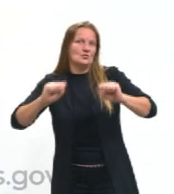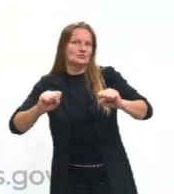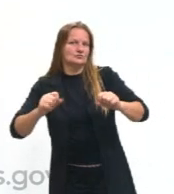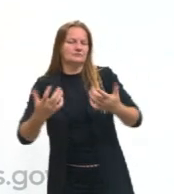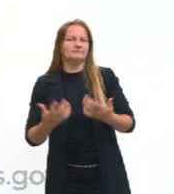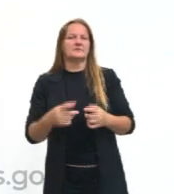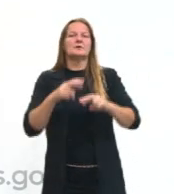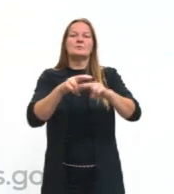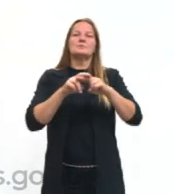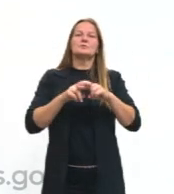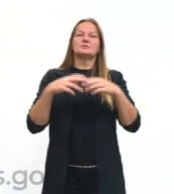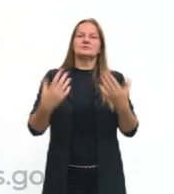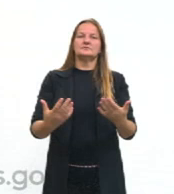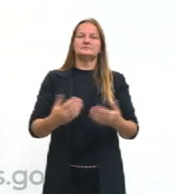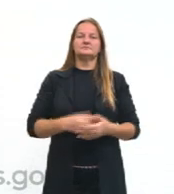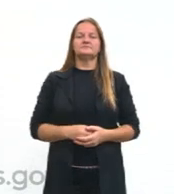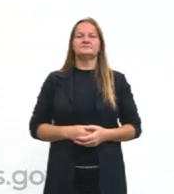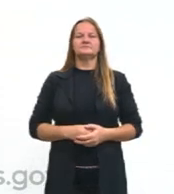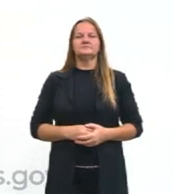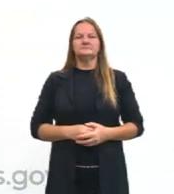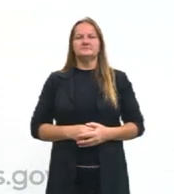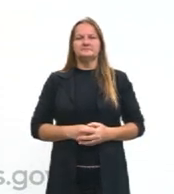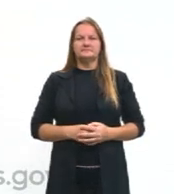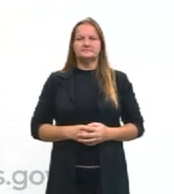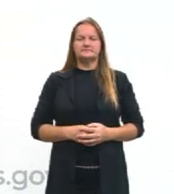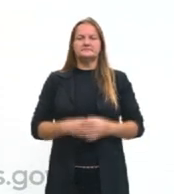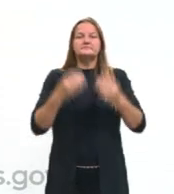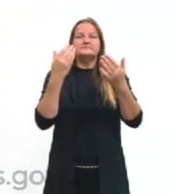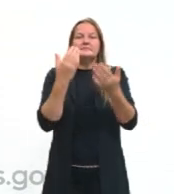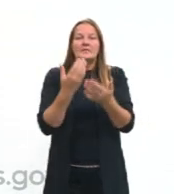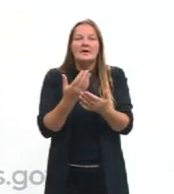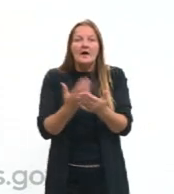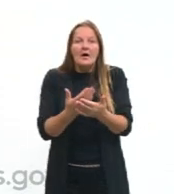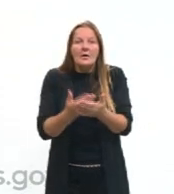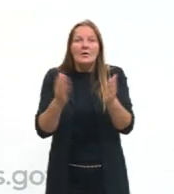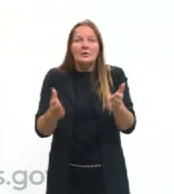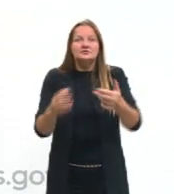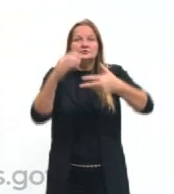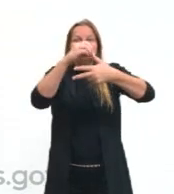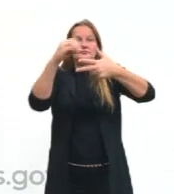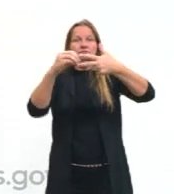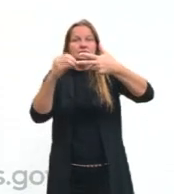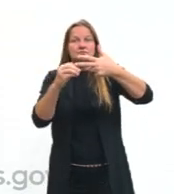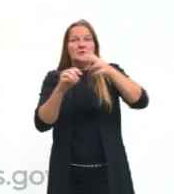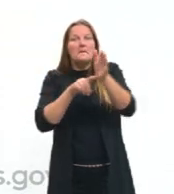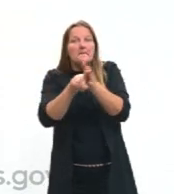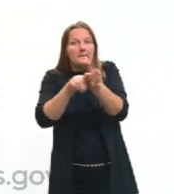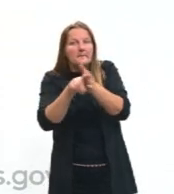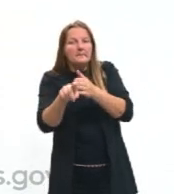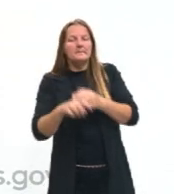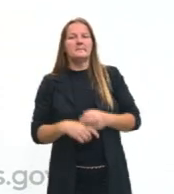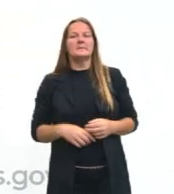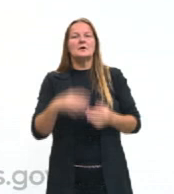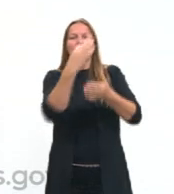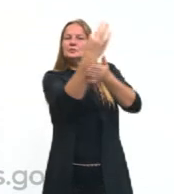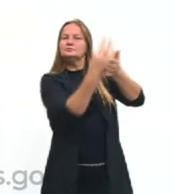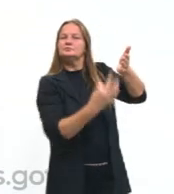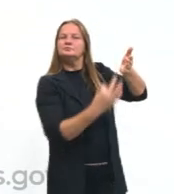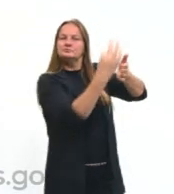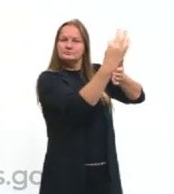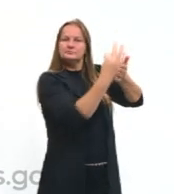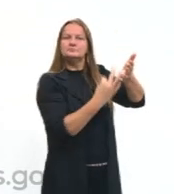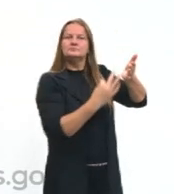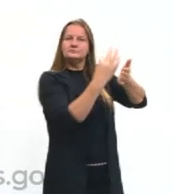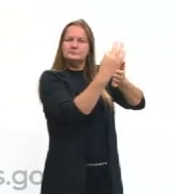para isso, hoje eu vou começar com vocês com uma questão do ENEM. Essa questão nos traz um texto, eu coloquei ele